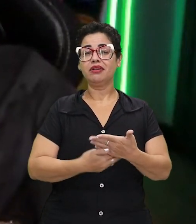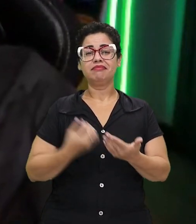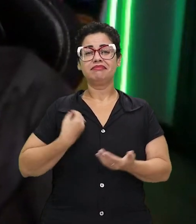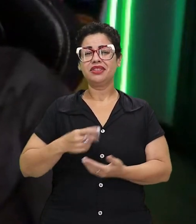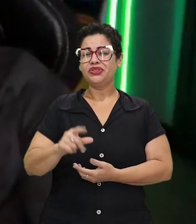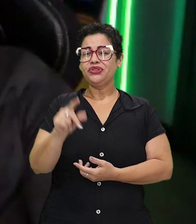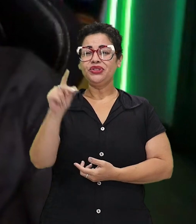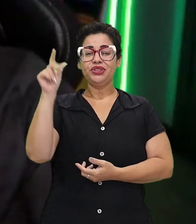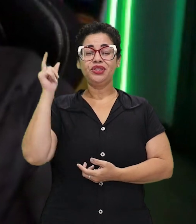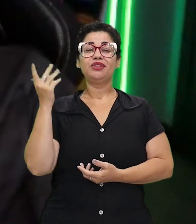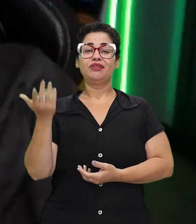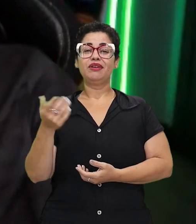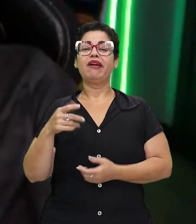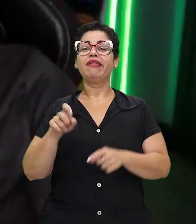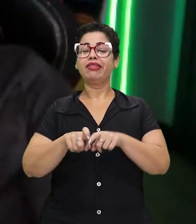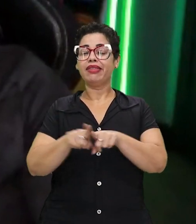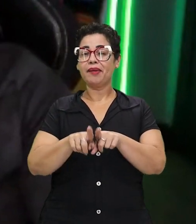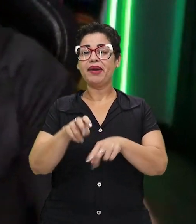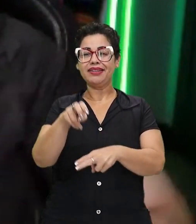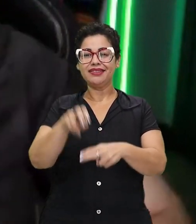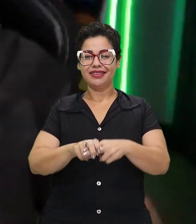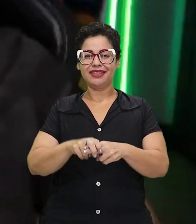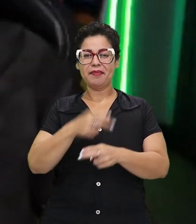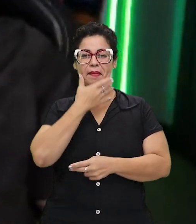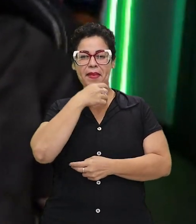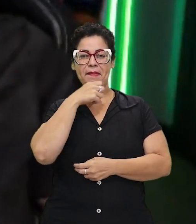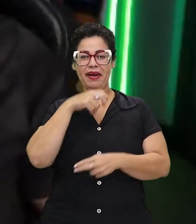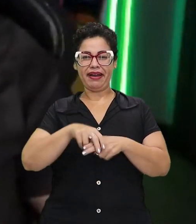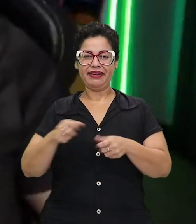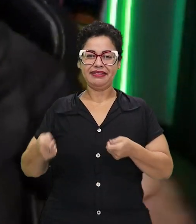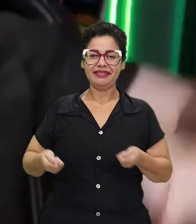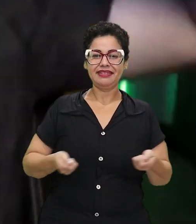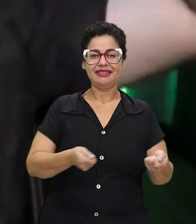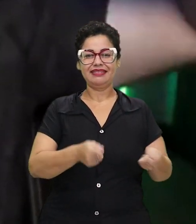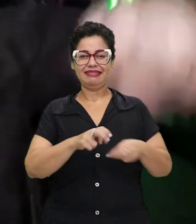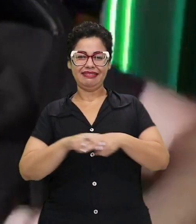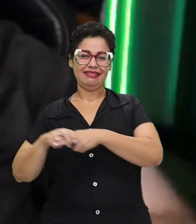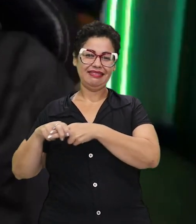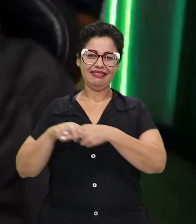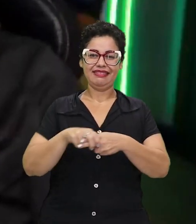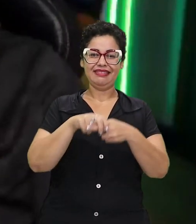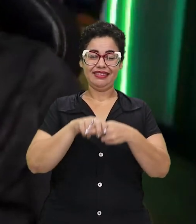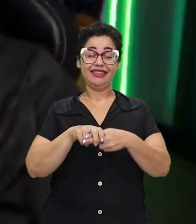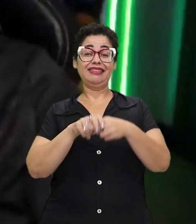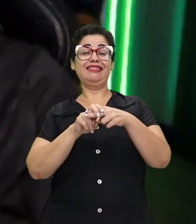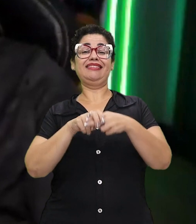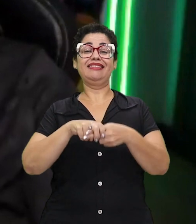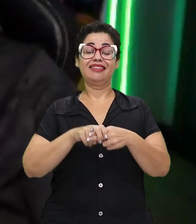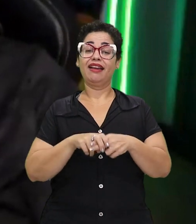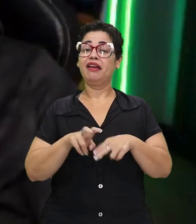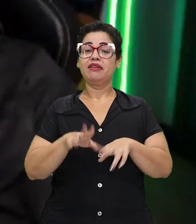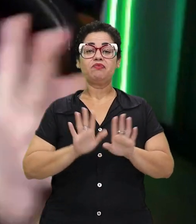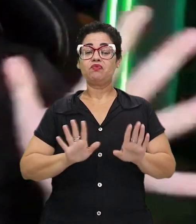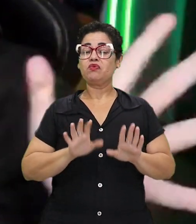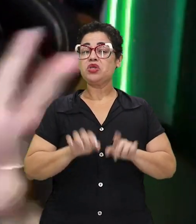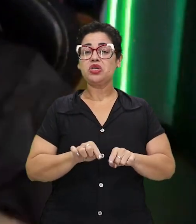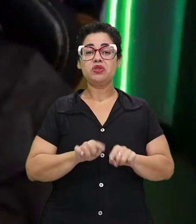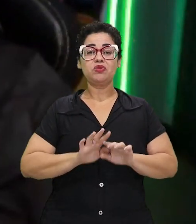com um notebook. Um notebook antigo pra caramba. E uma poltrona do papai, sabe? Aquela que você arrastava assim e ela te jogava pra cima. E